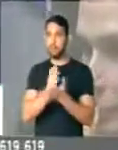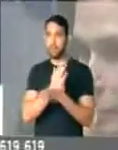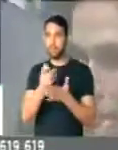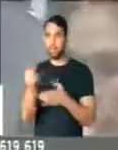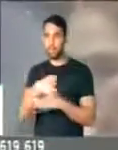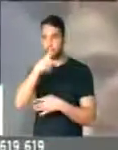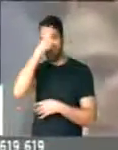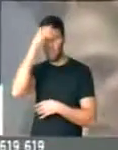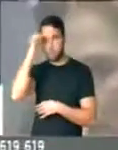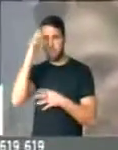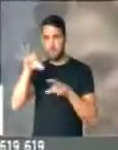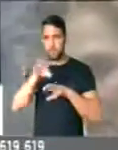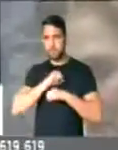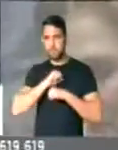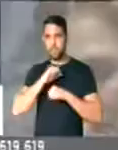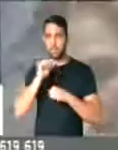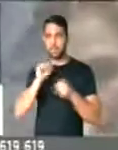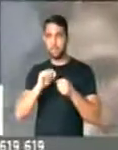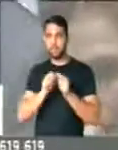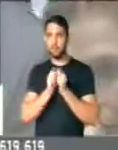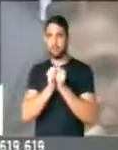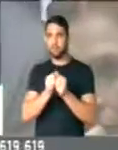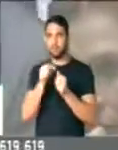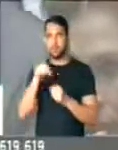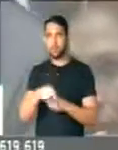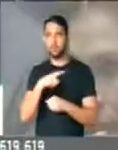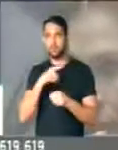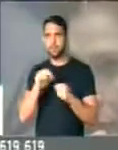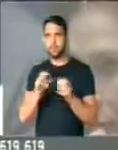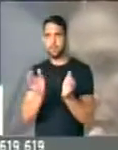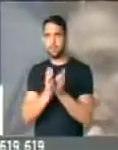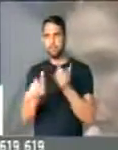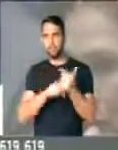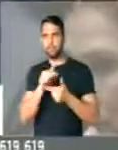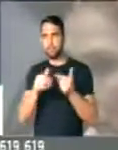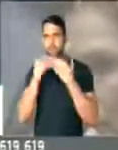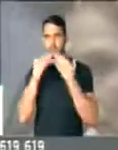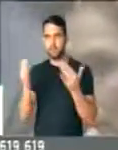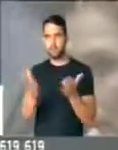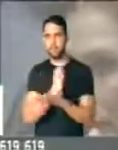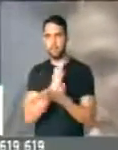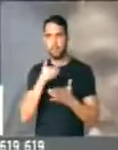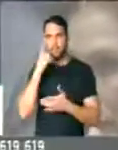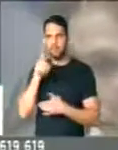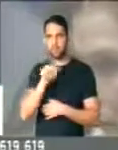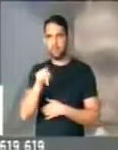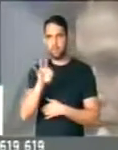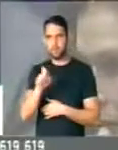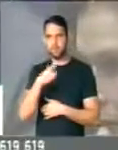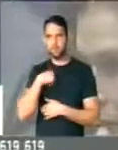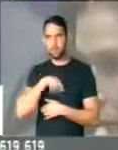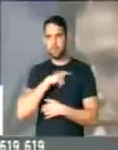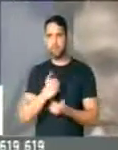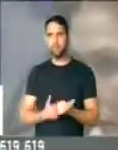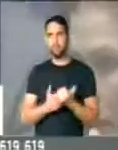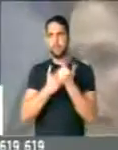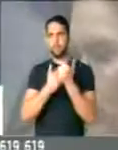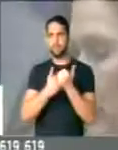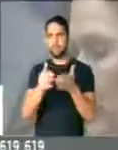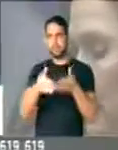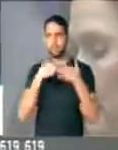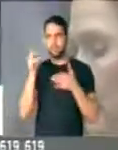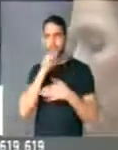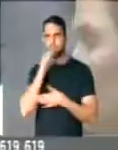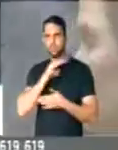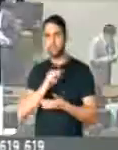novos prefeitos, quando assumirem, estarão juntos aqui com esse grupo de trabalho apresentado pelo deputado Zaratini, e que nós apoiamos o